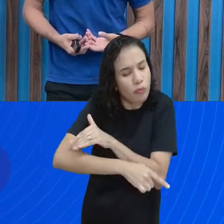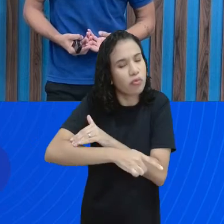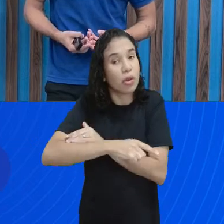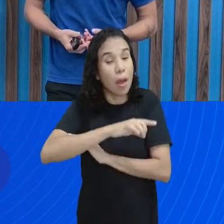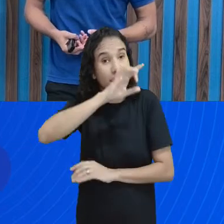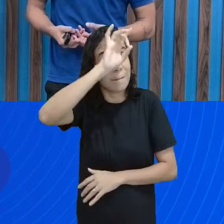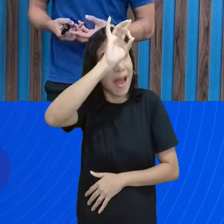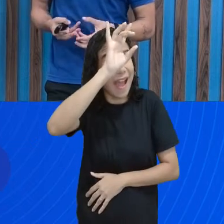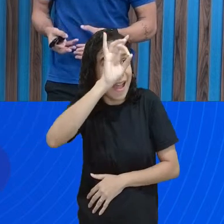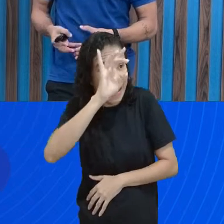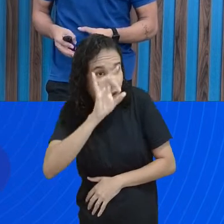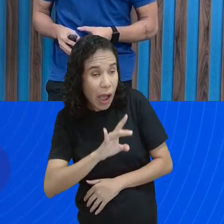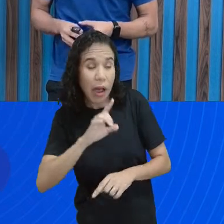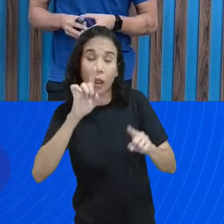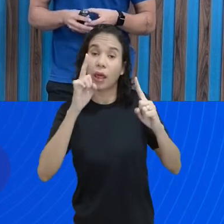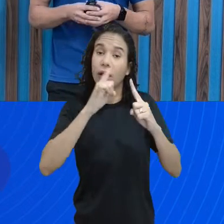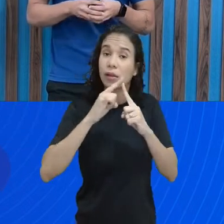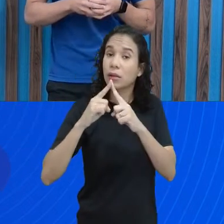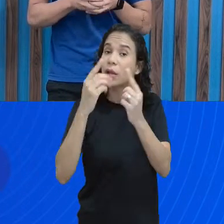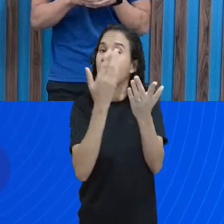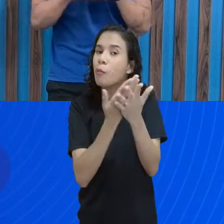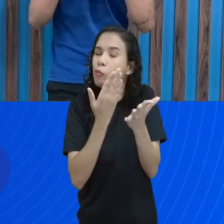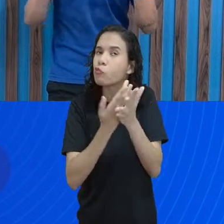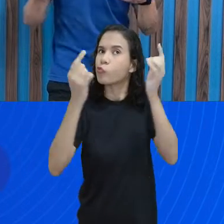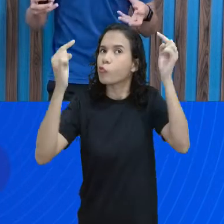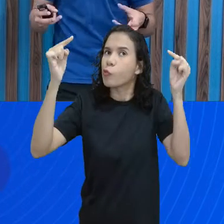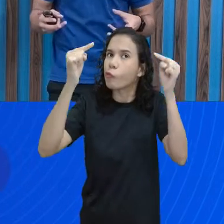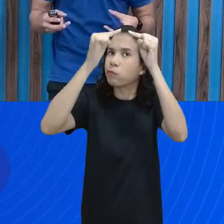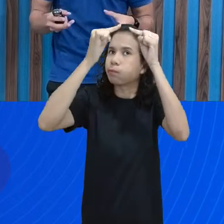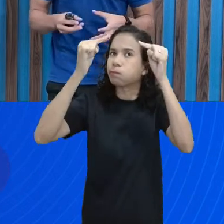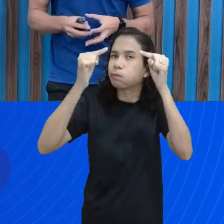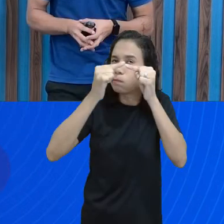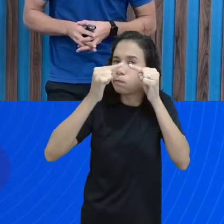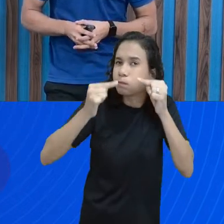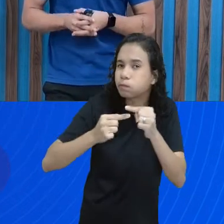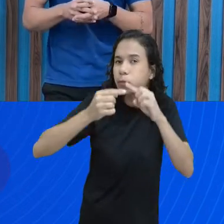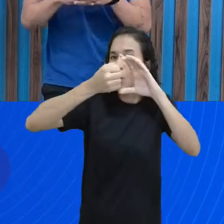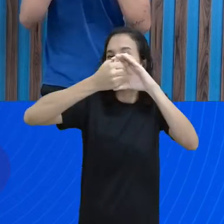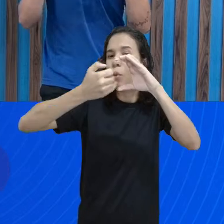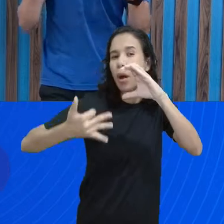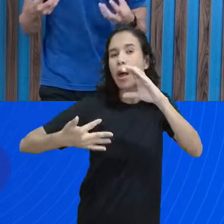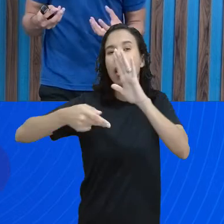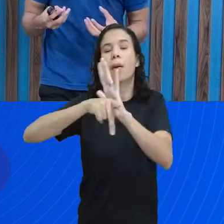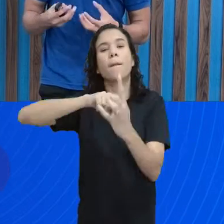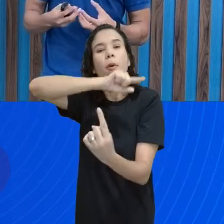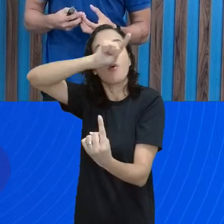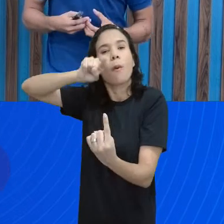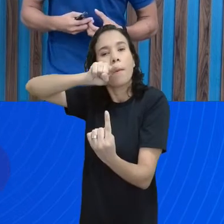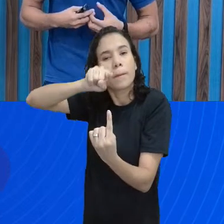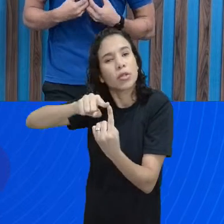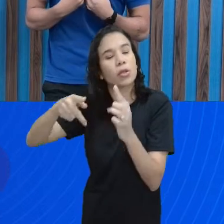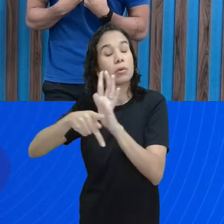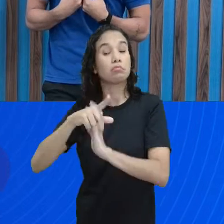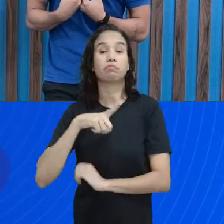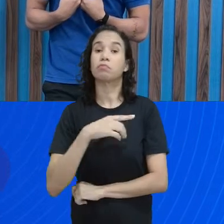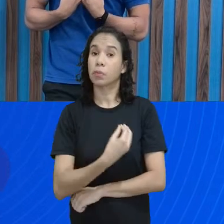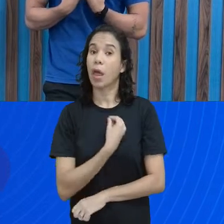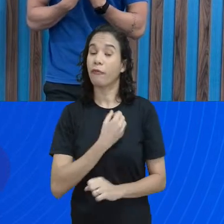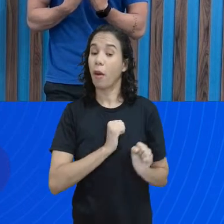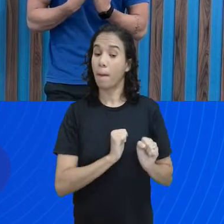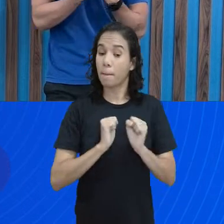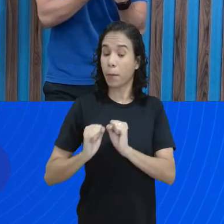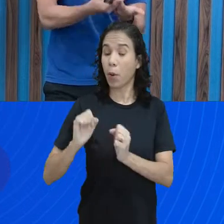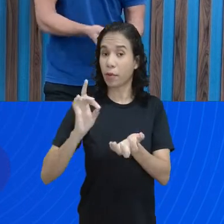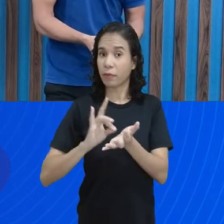modalidade seja estudada, veja quais são as suas características, qual é o seu objetivo, para que ela possa